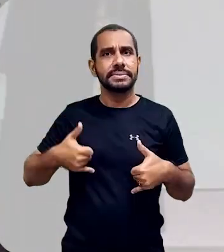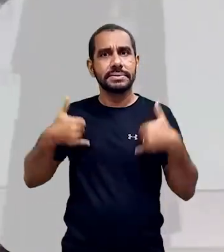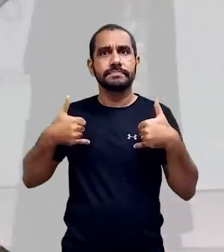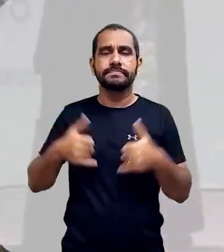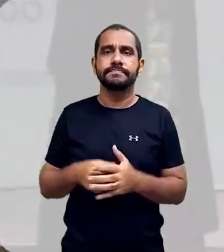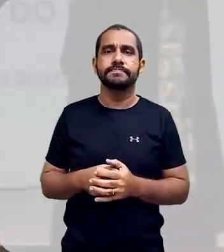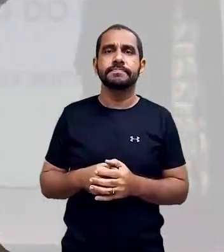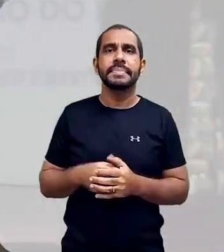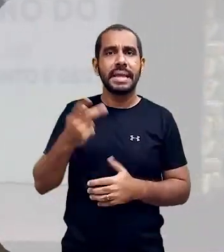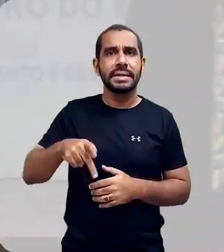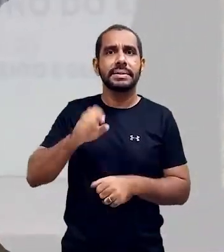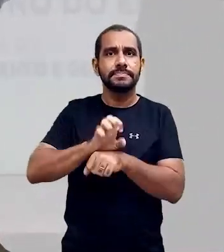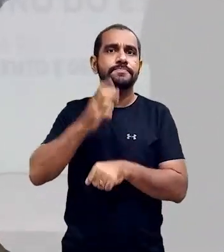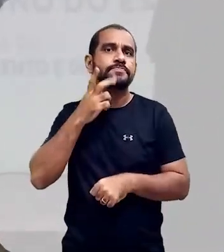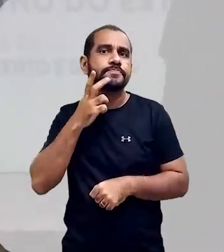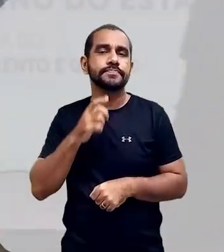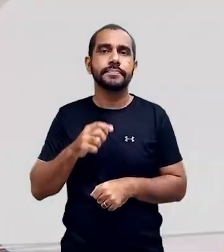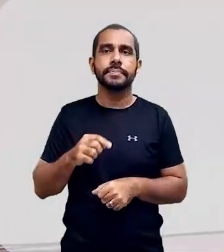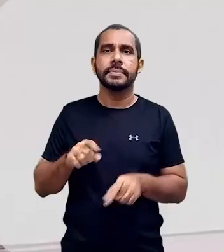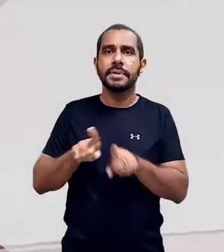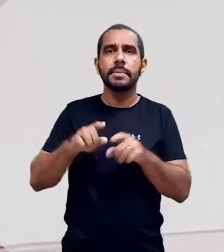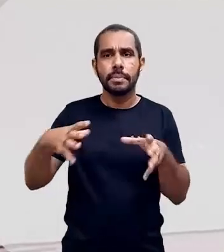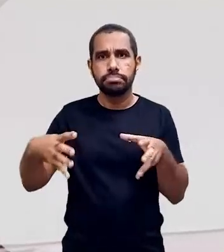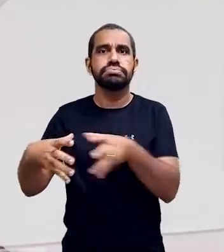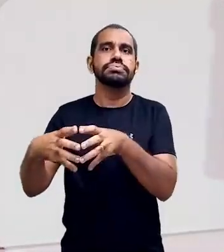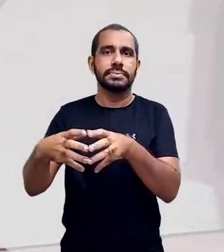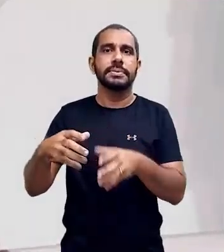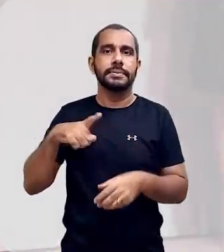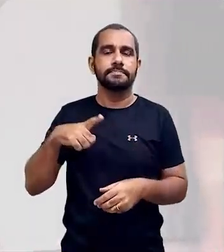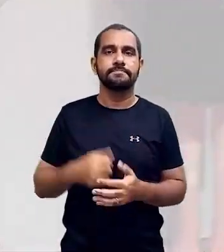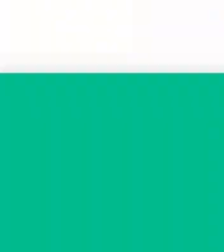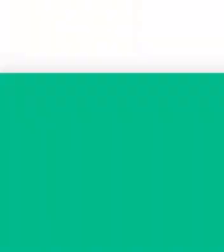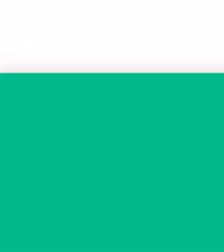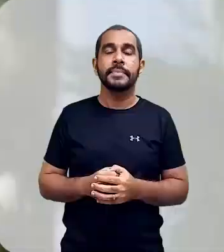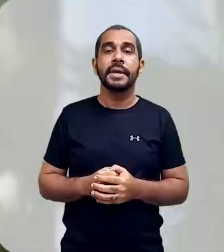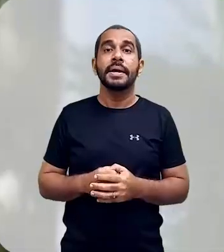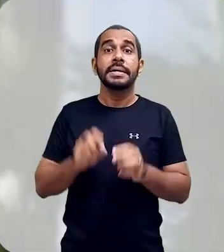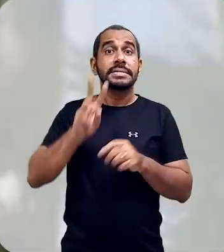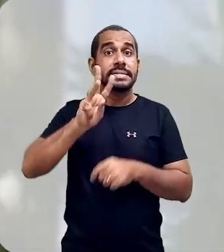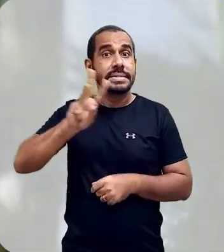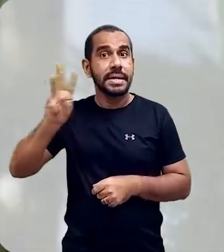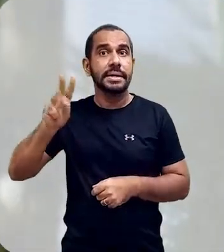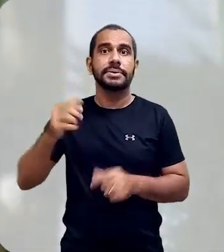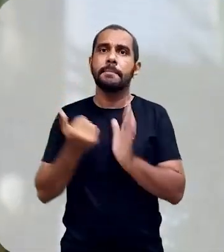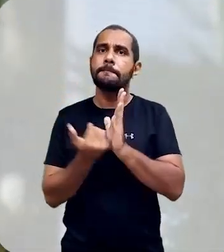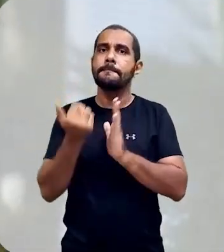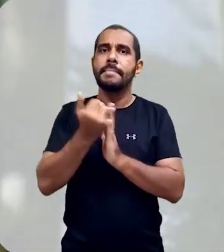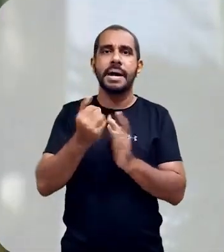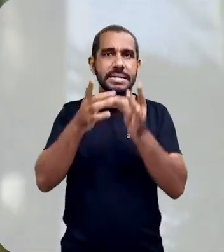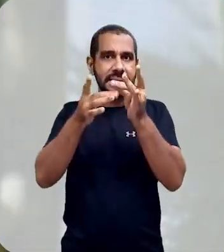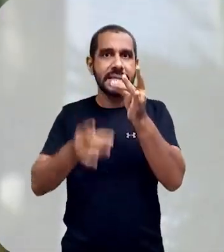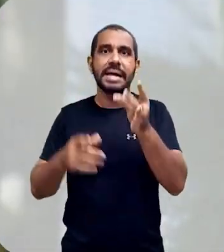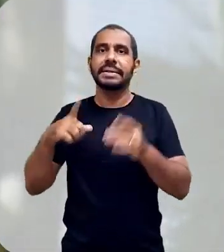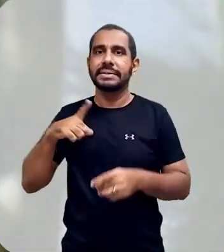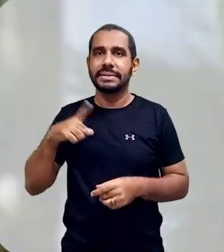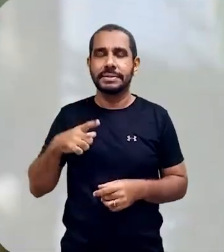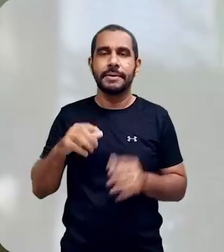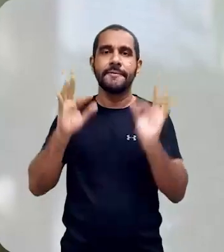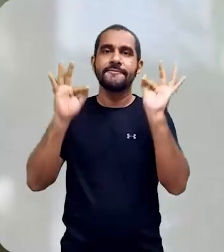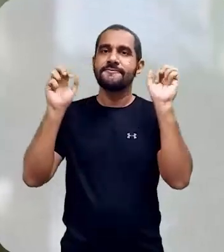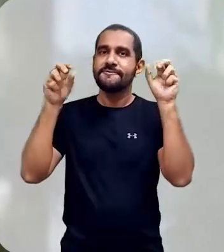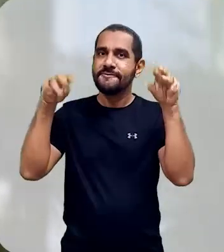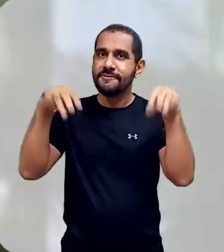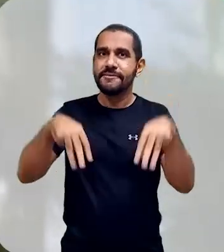anos da Escola de Gestão Pública do Estado, que também faz parte do coletivo. No nosso site você encontra todos os